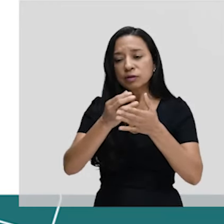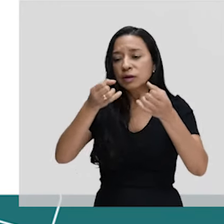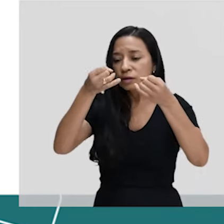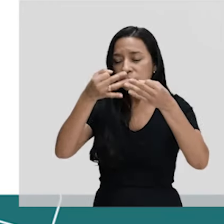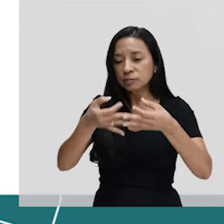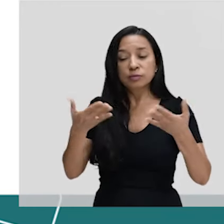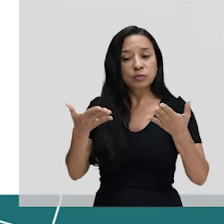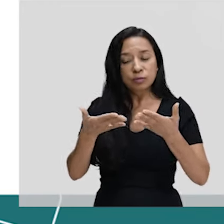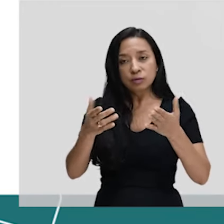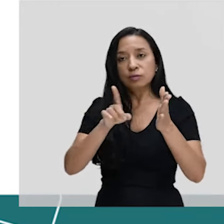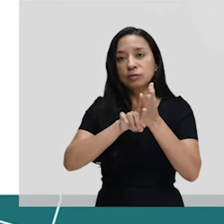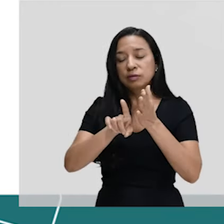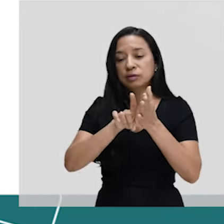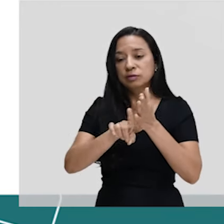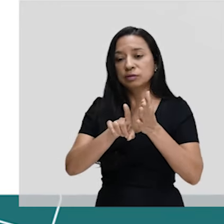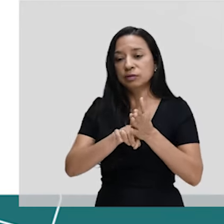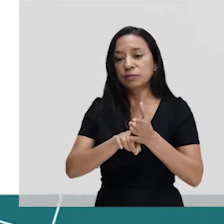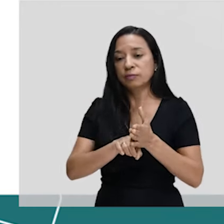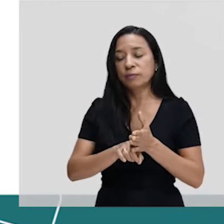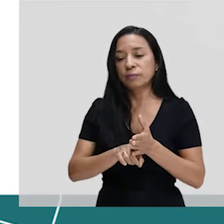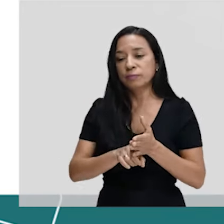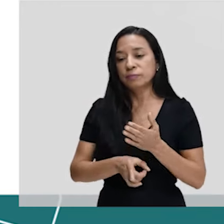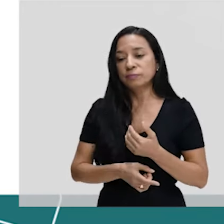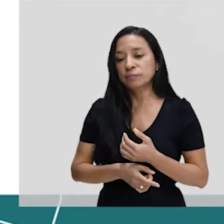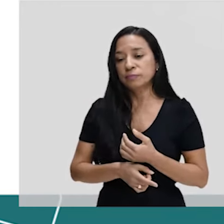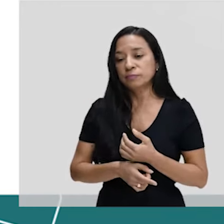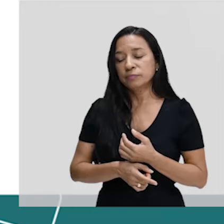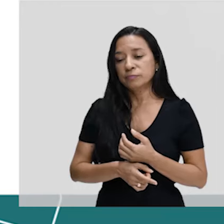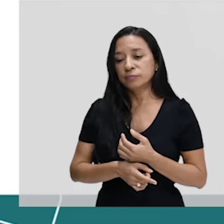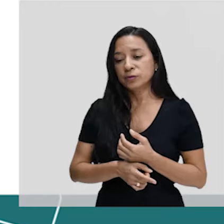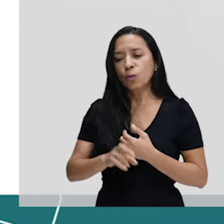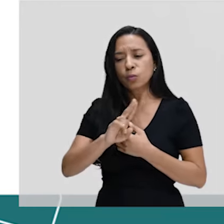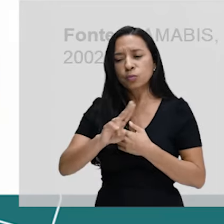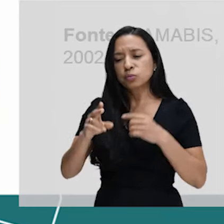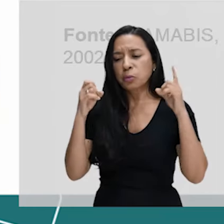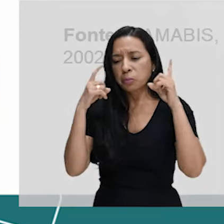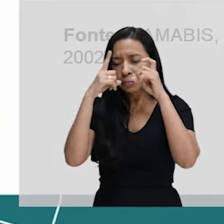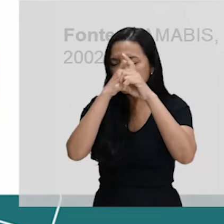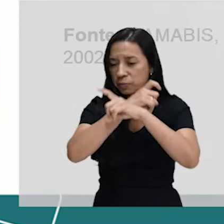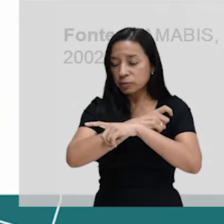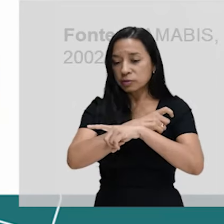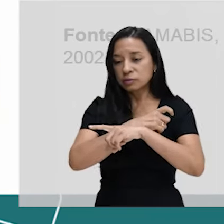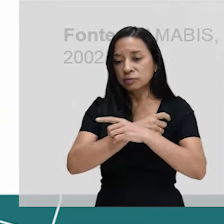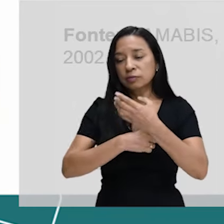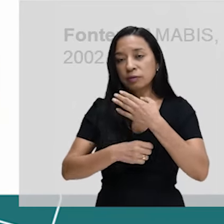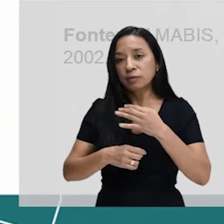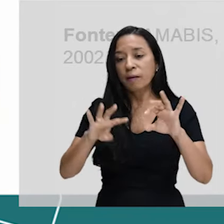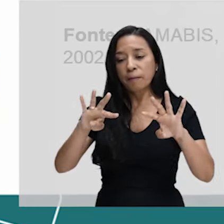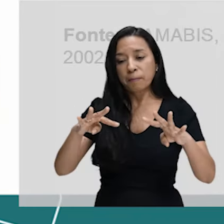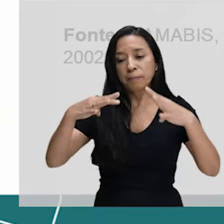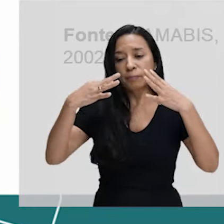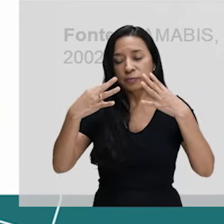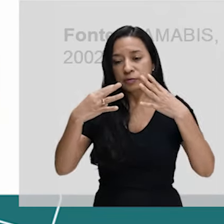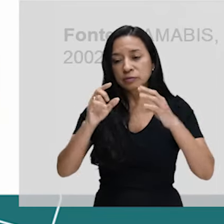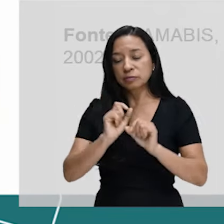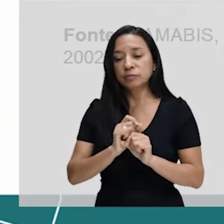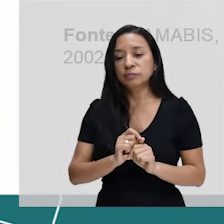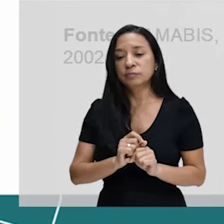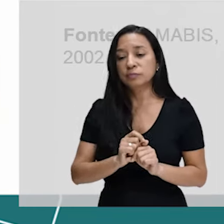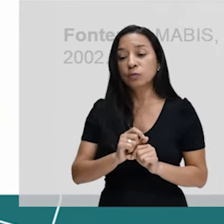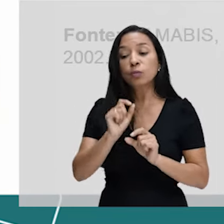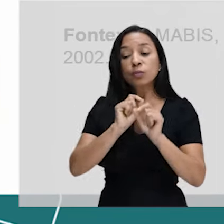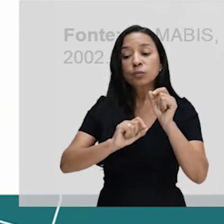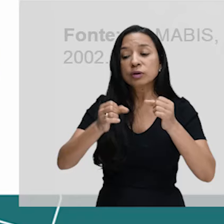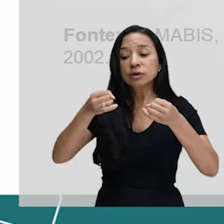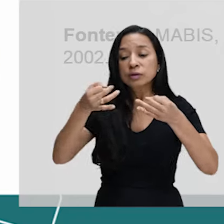nessa questão aqui. Apareciam uns nomes difíceis para vocês. Então, prestem bem atenção no a gente falou na